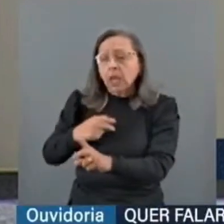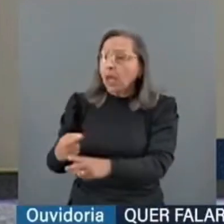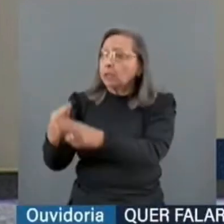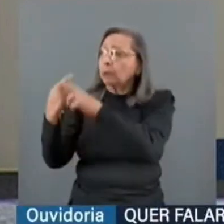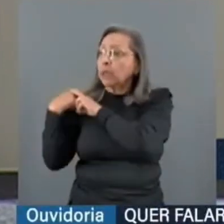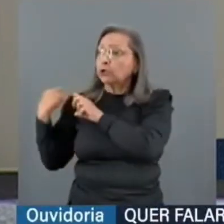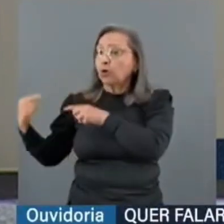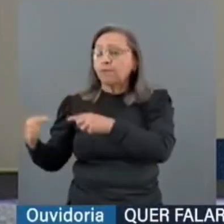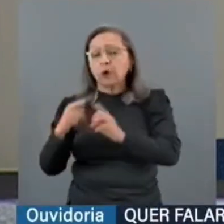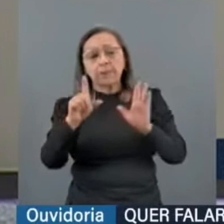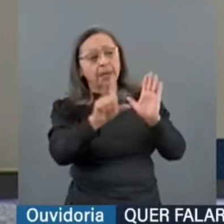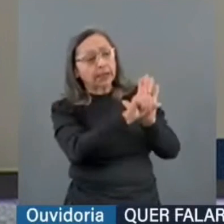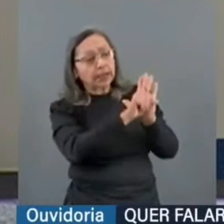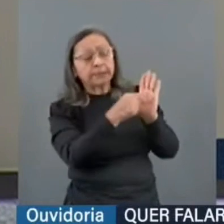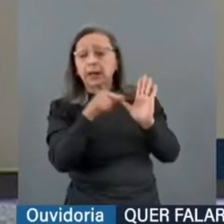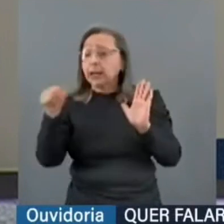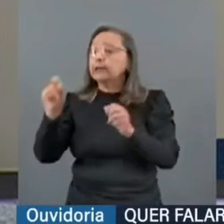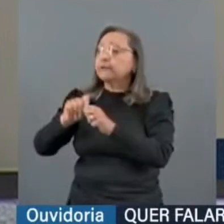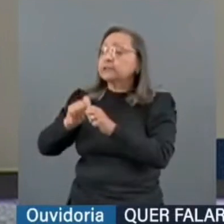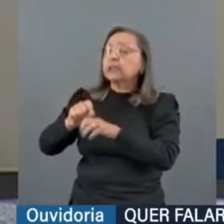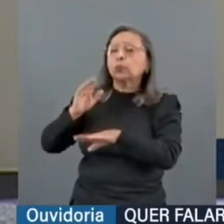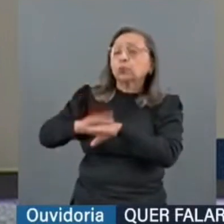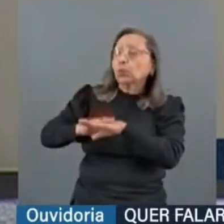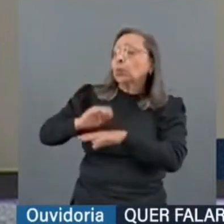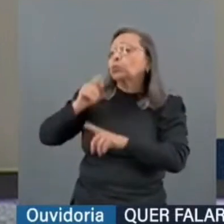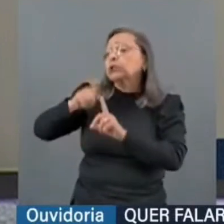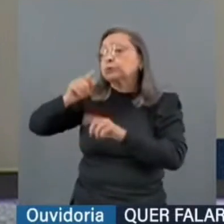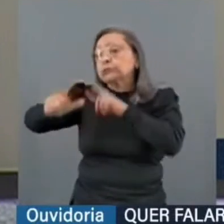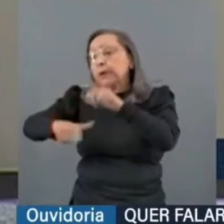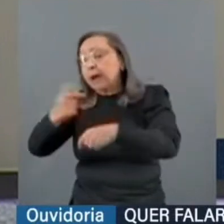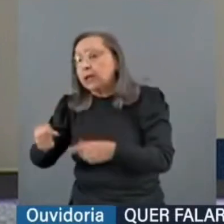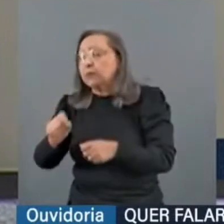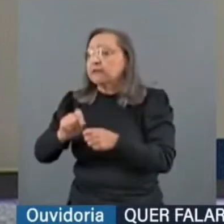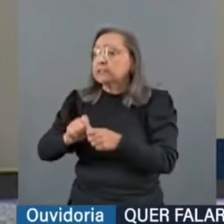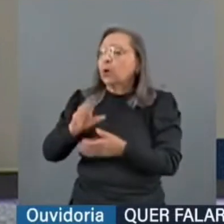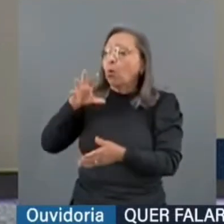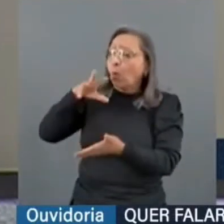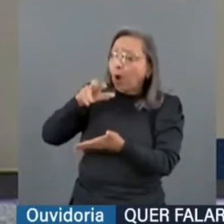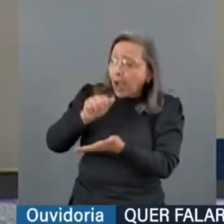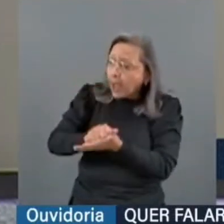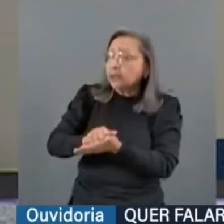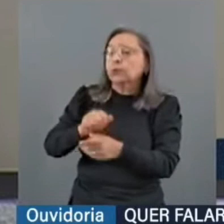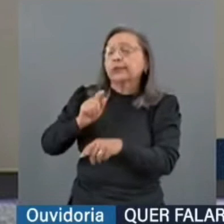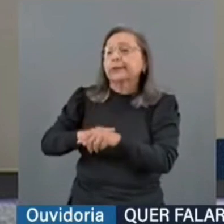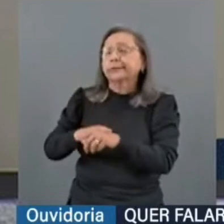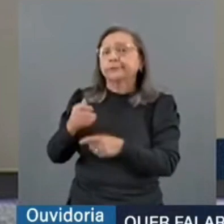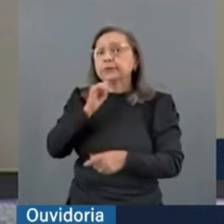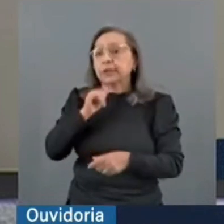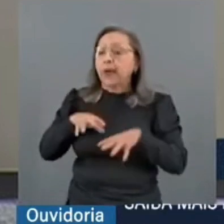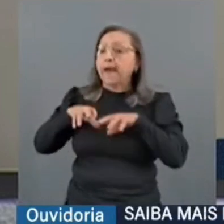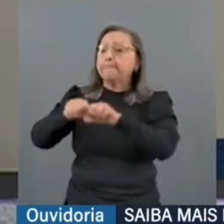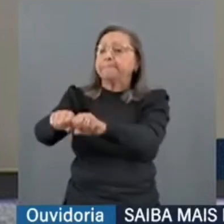realizar o ato de persecução, para realizar o ato que leva, por exemplo, à